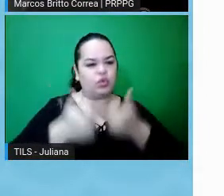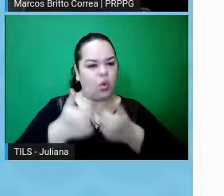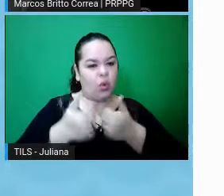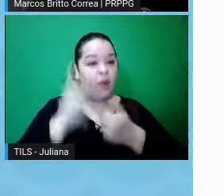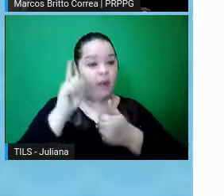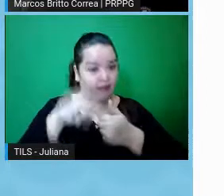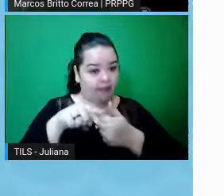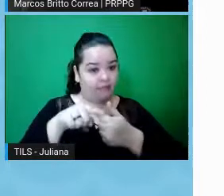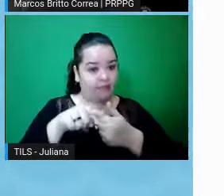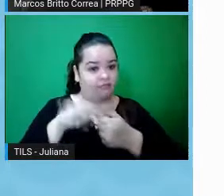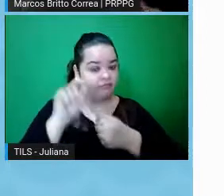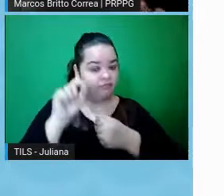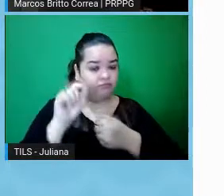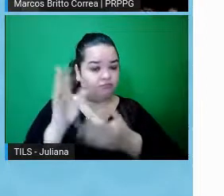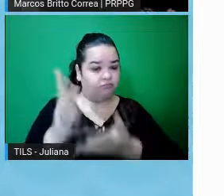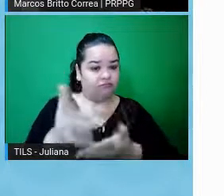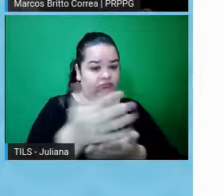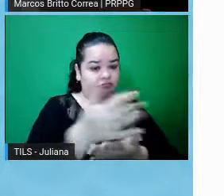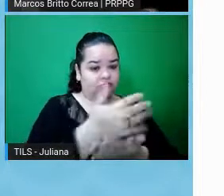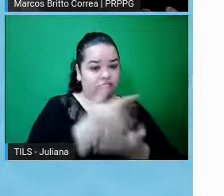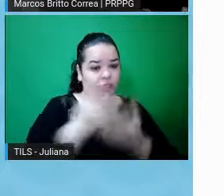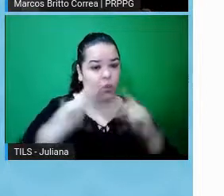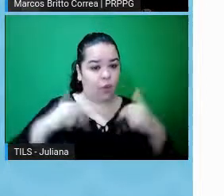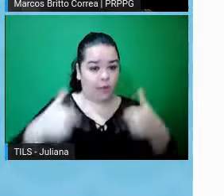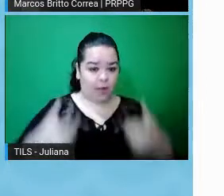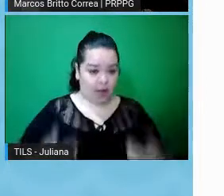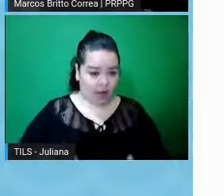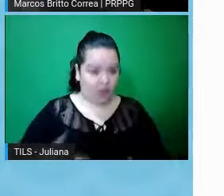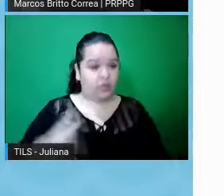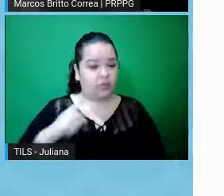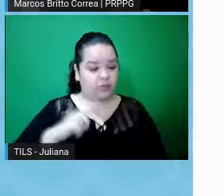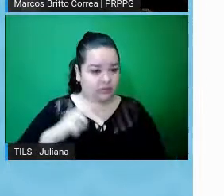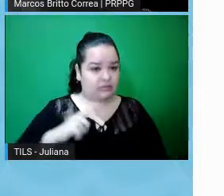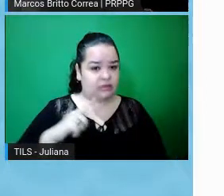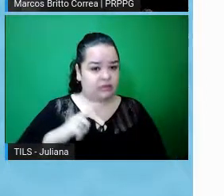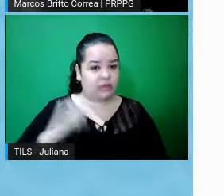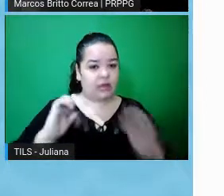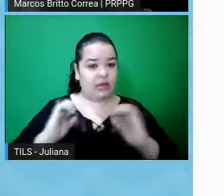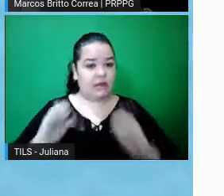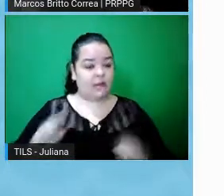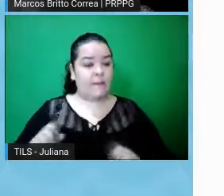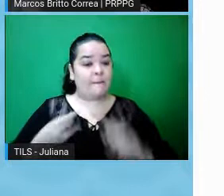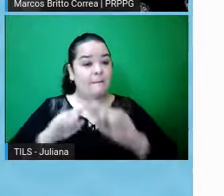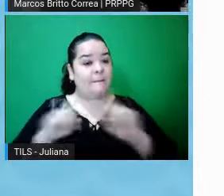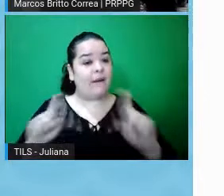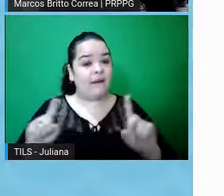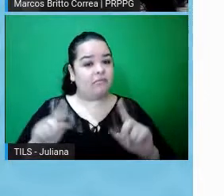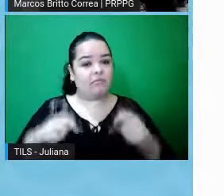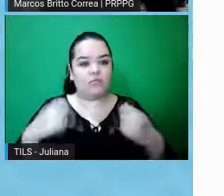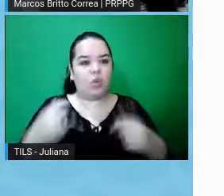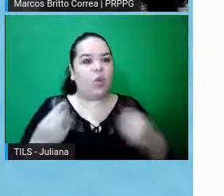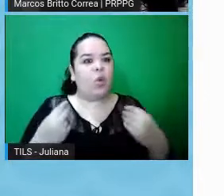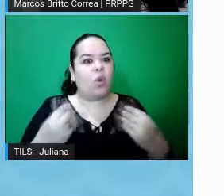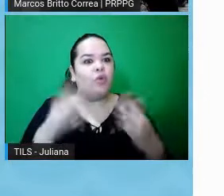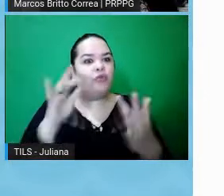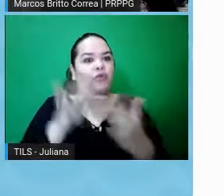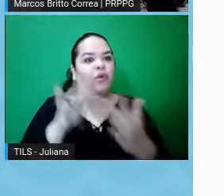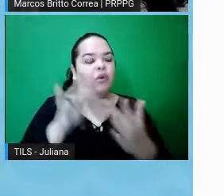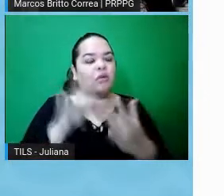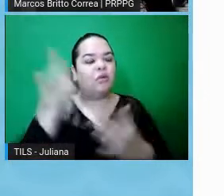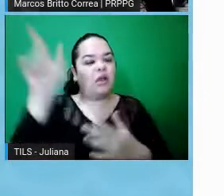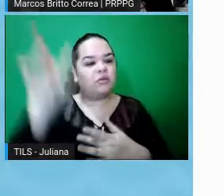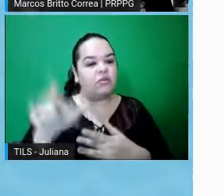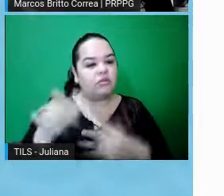Isso é coletar dados de seres humanos, então envolve a avaliação do comitê de ética, mas nesse caso é absolutamente inviável, né, a gente